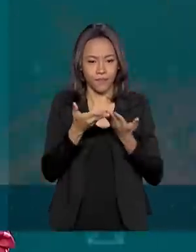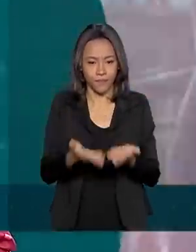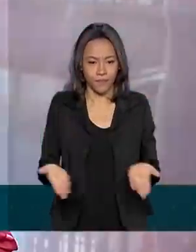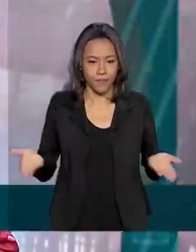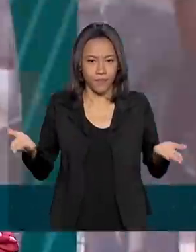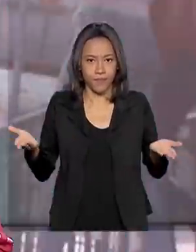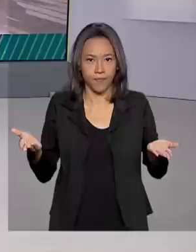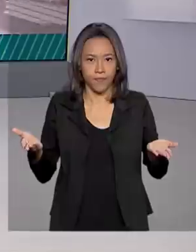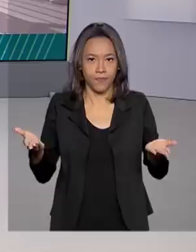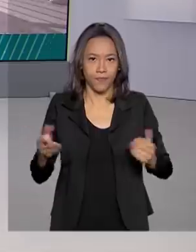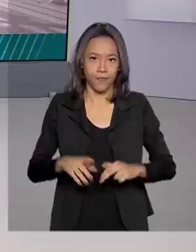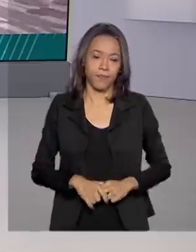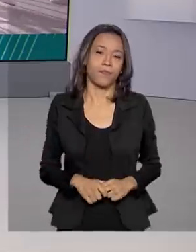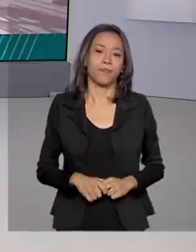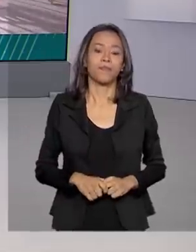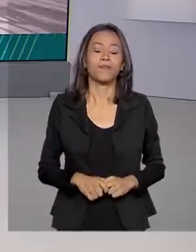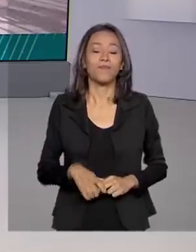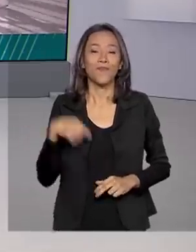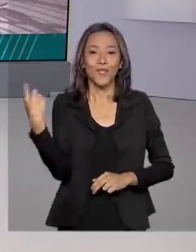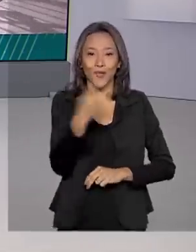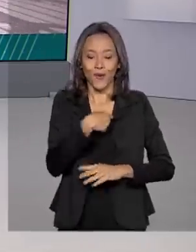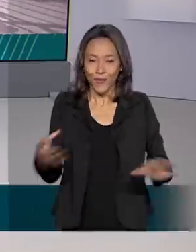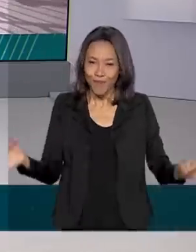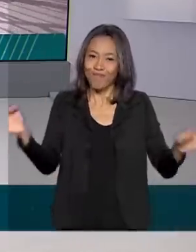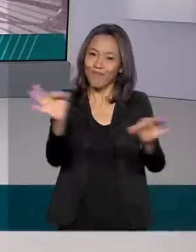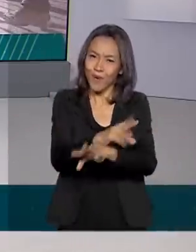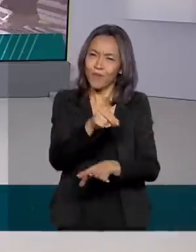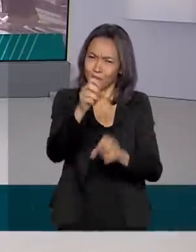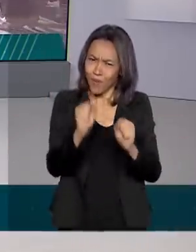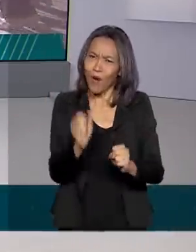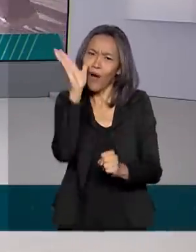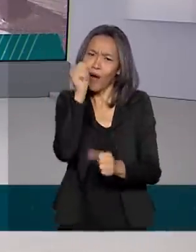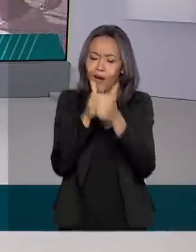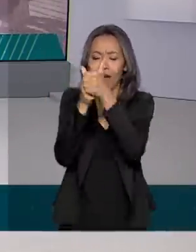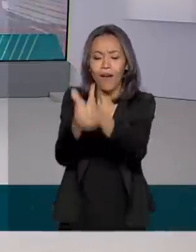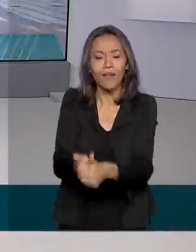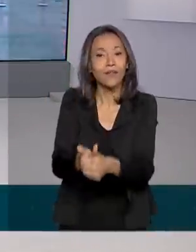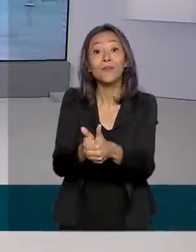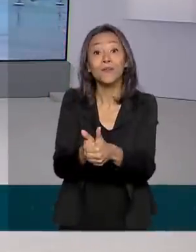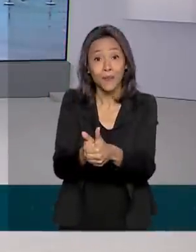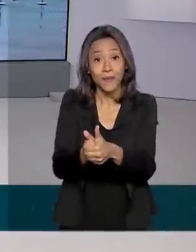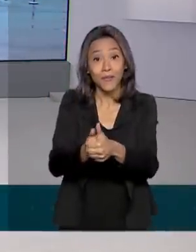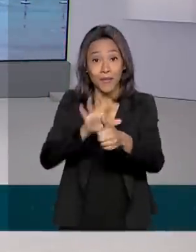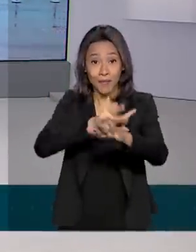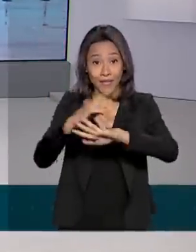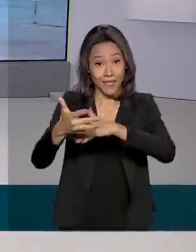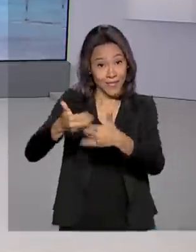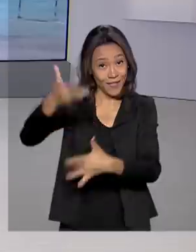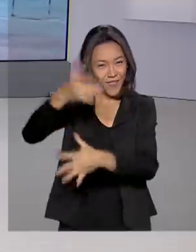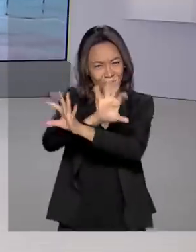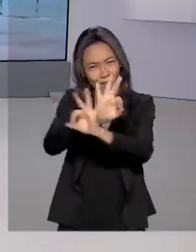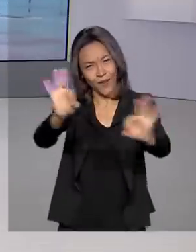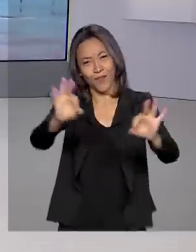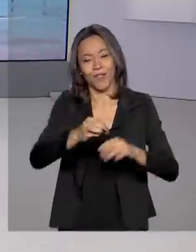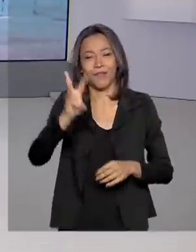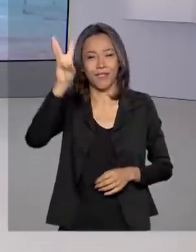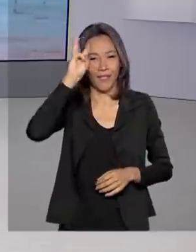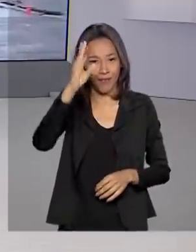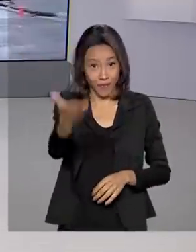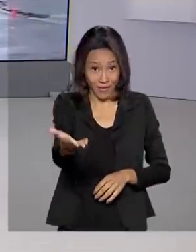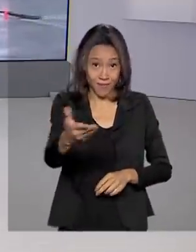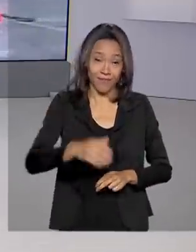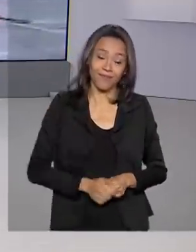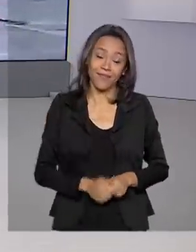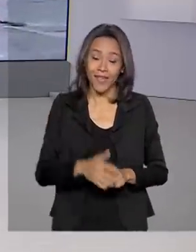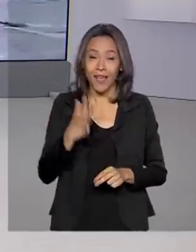.br. Nós ficamos por aqui, você pode nos acompanhar também pelas redes sociais. Uma ótima terça-feira para você.